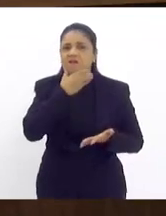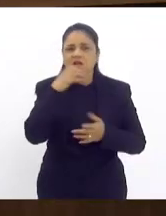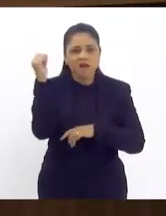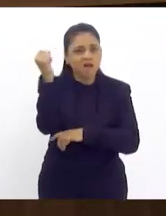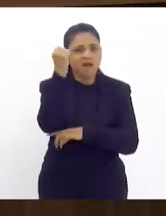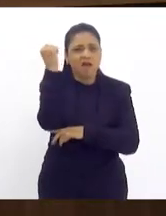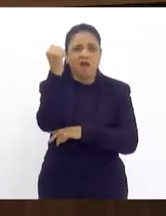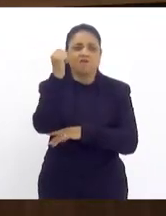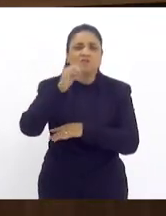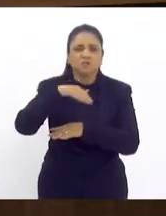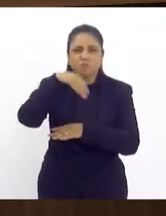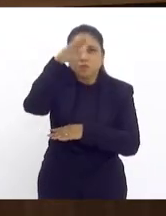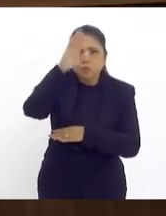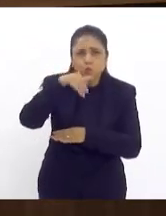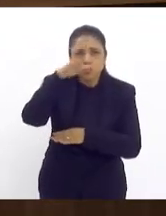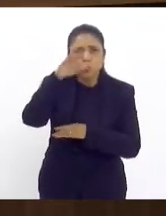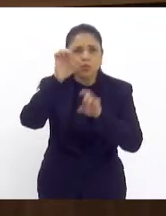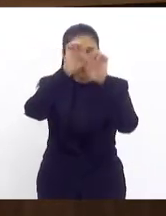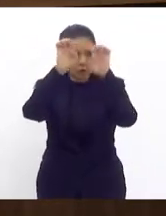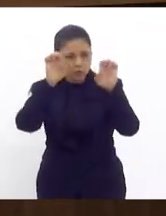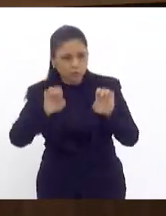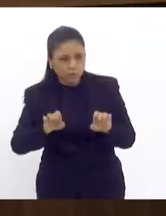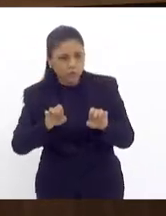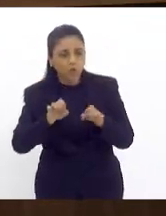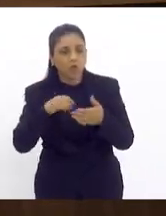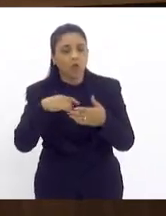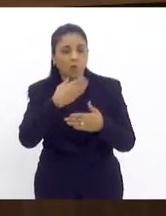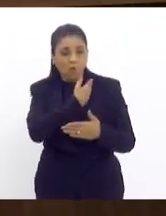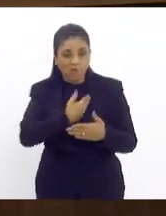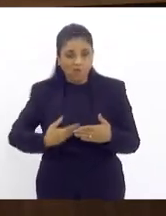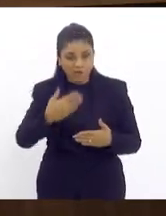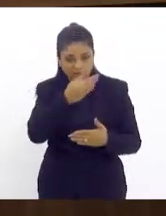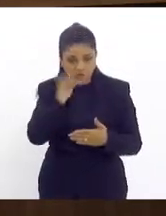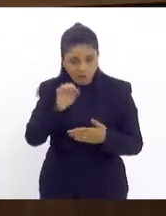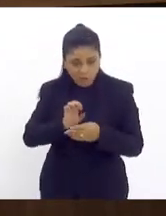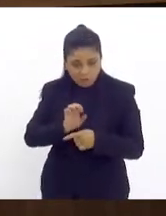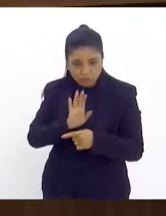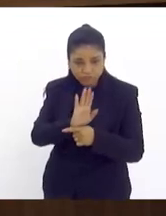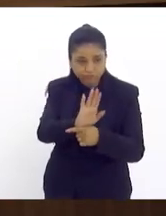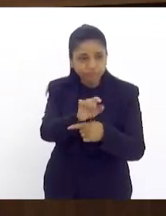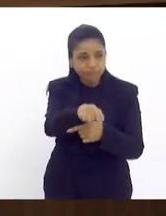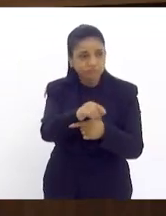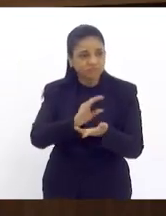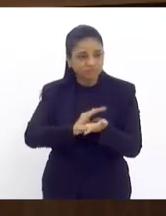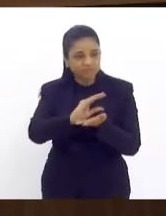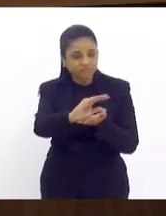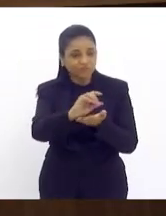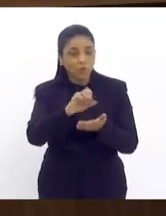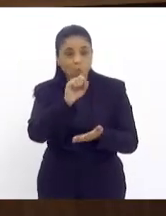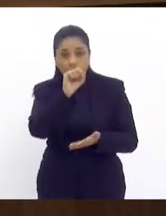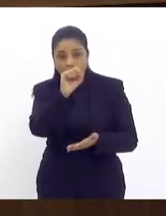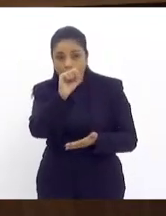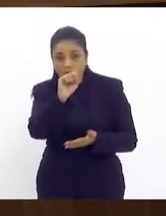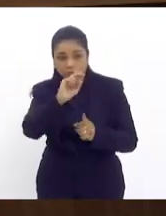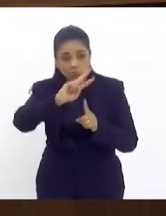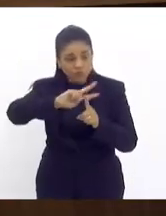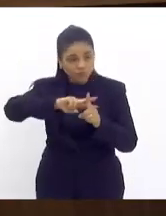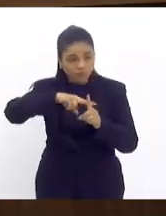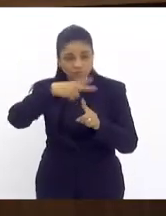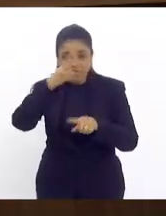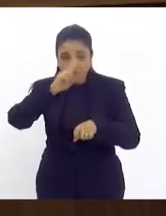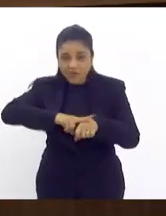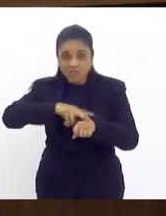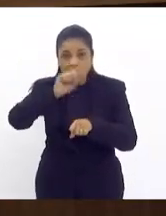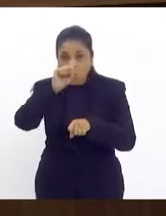pintura mas de estrutura investiu investiu oito vezes mais do que a previsão original do